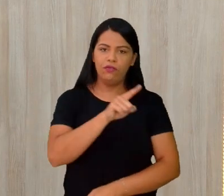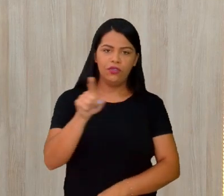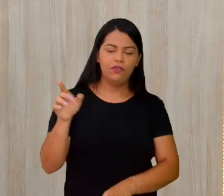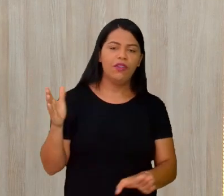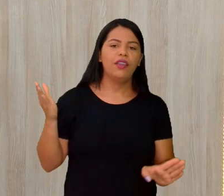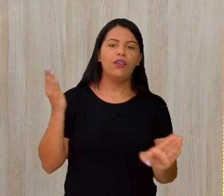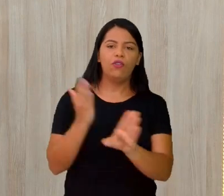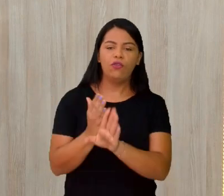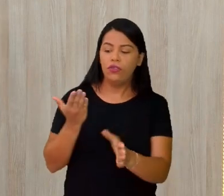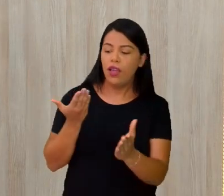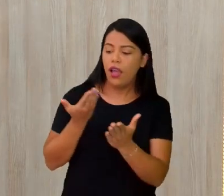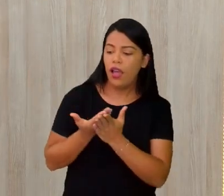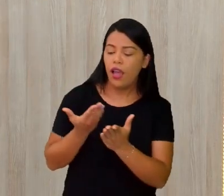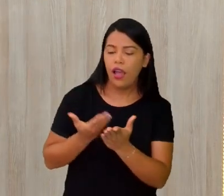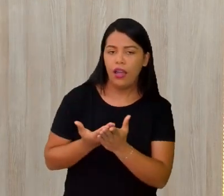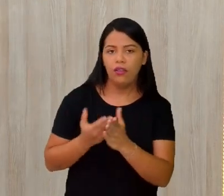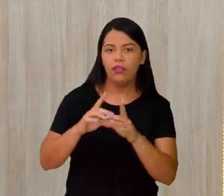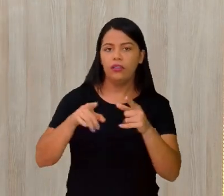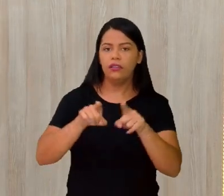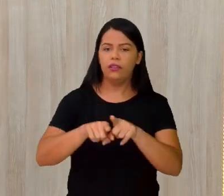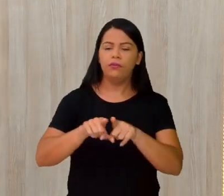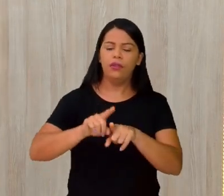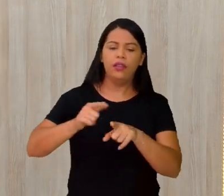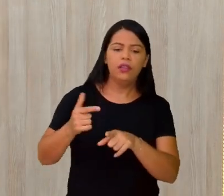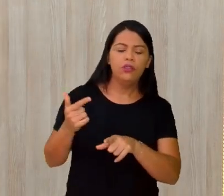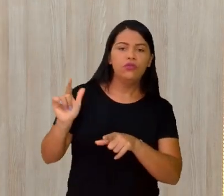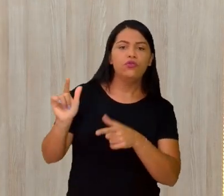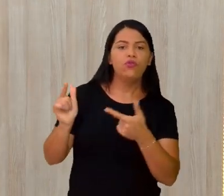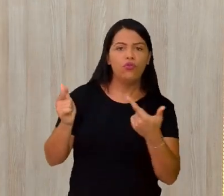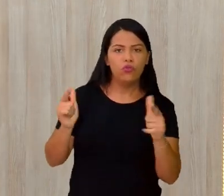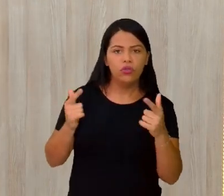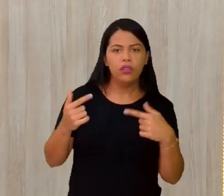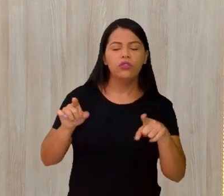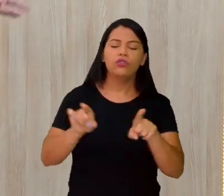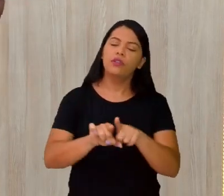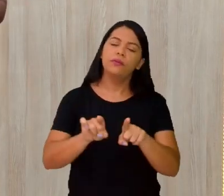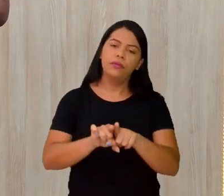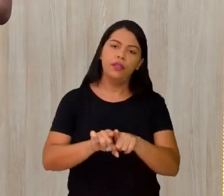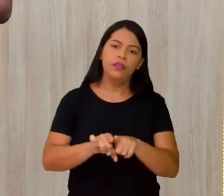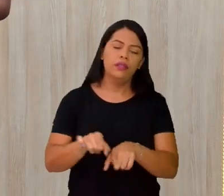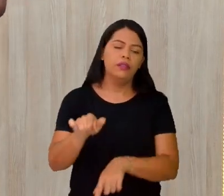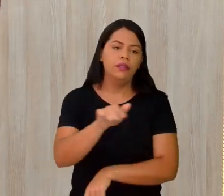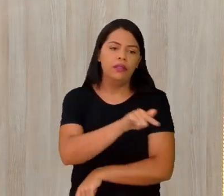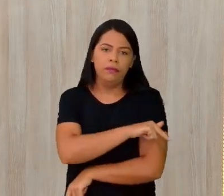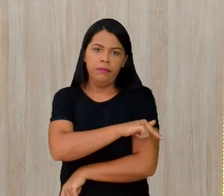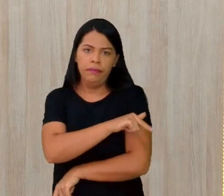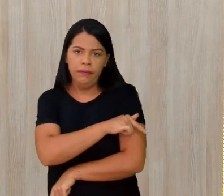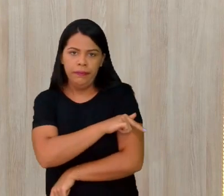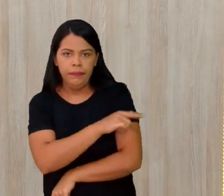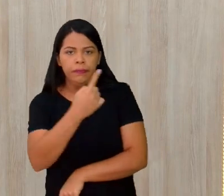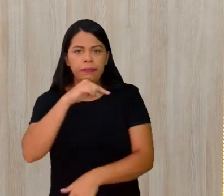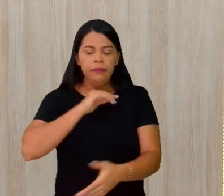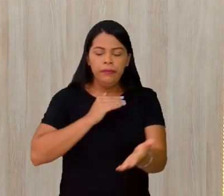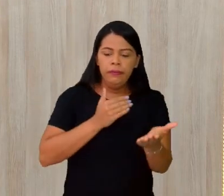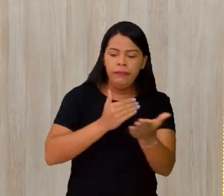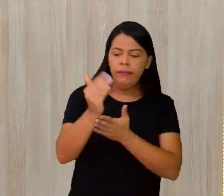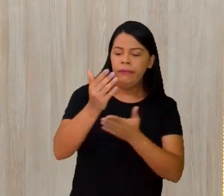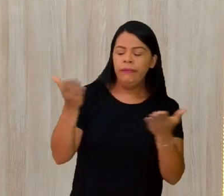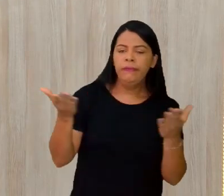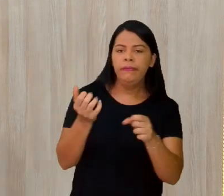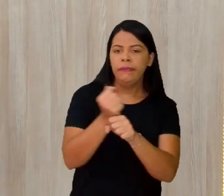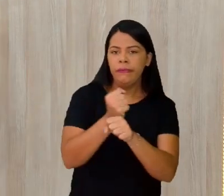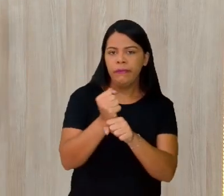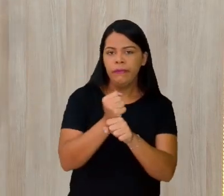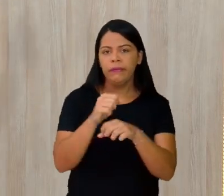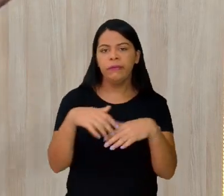essa aula, as demais aulas do sétimo ano, desse ano que estamos aqui iniciando, as